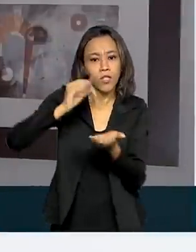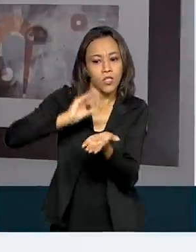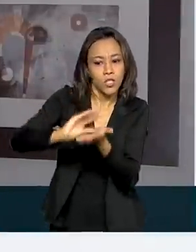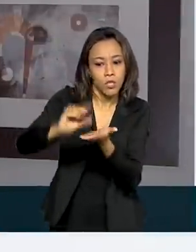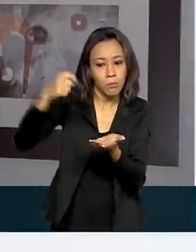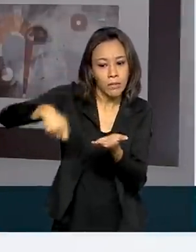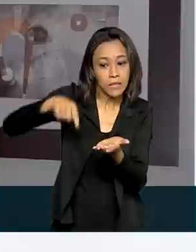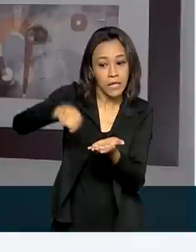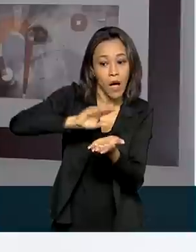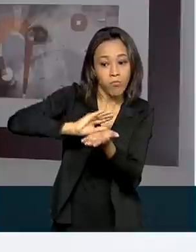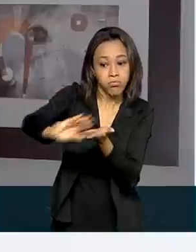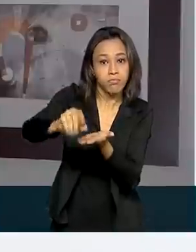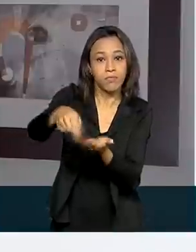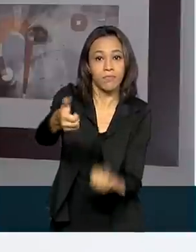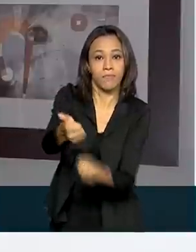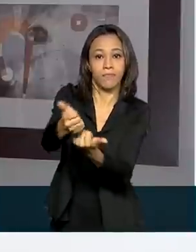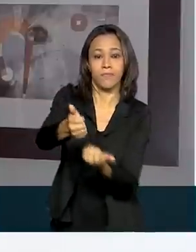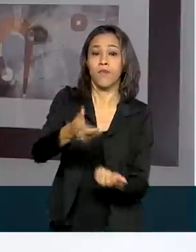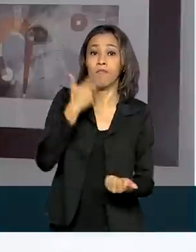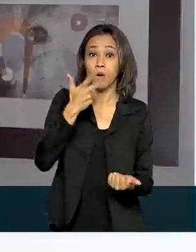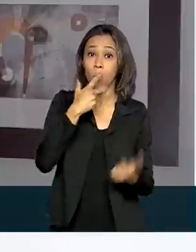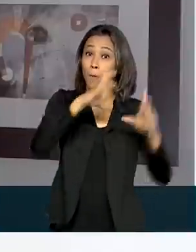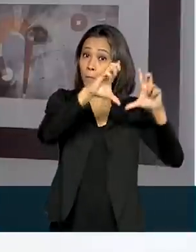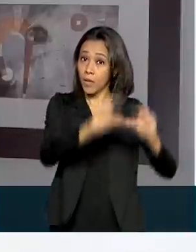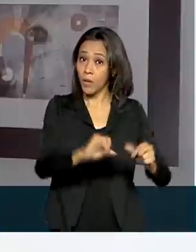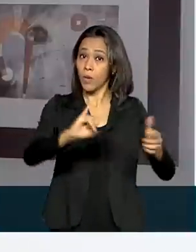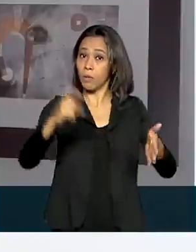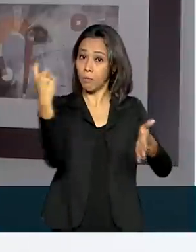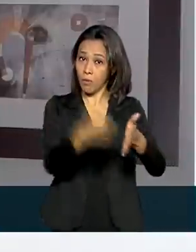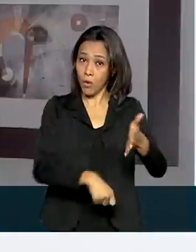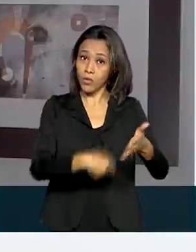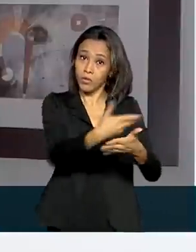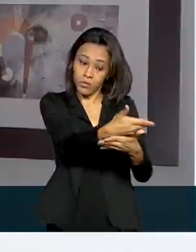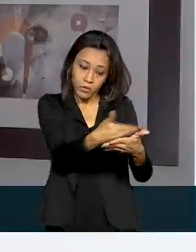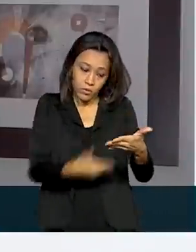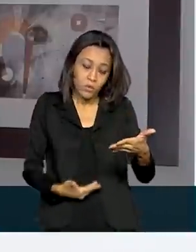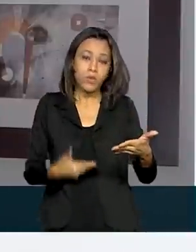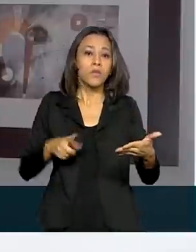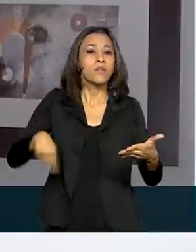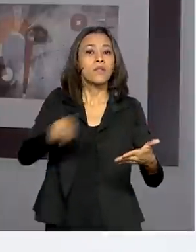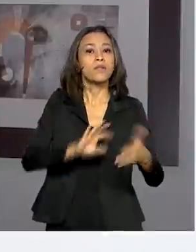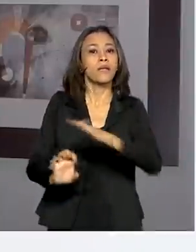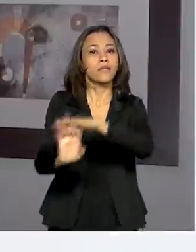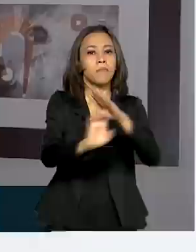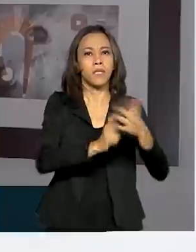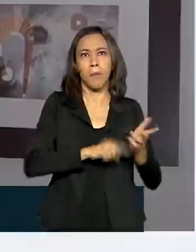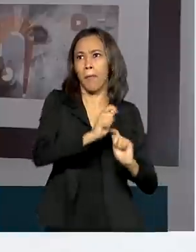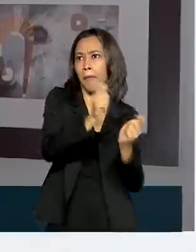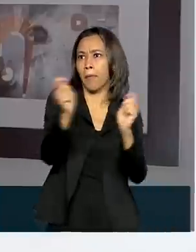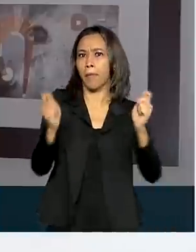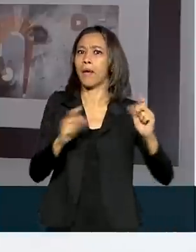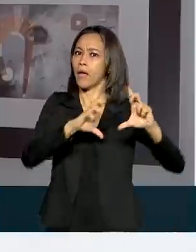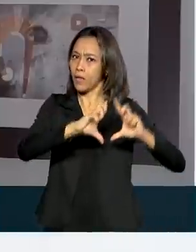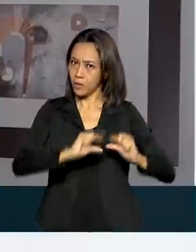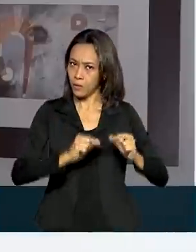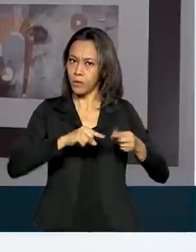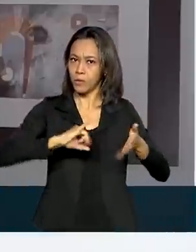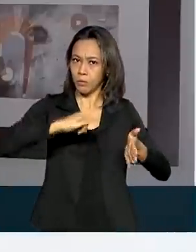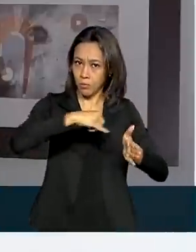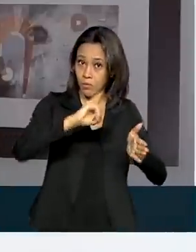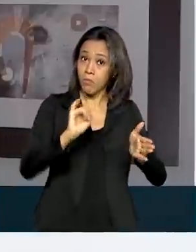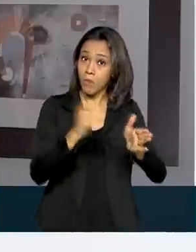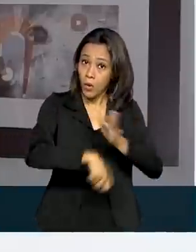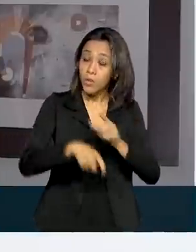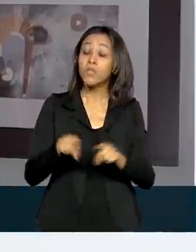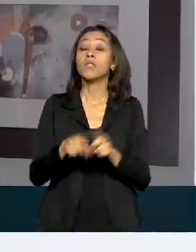necessário. argumentou que menos impostos na folha de pagamento podem garantir mais empregos formais e defendeu pontos da